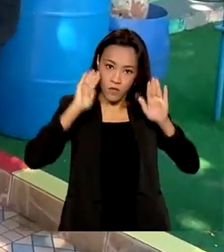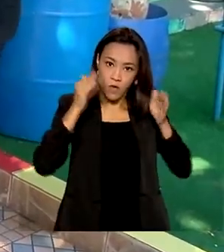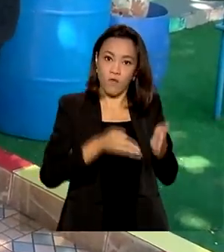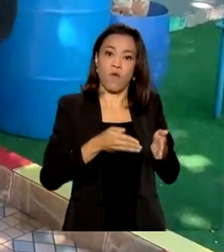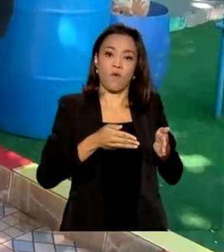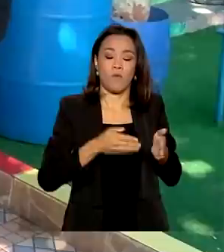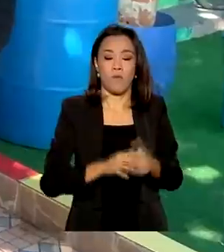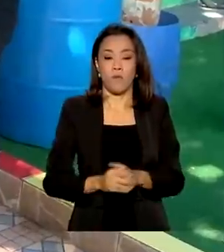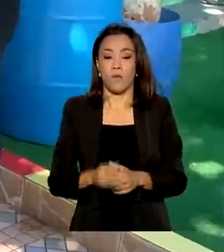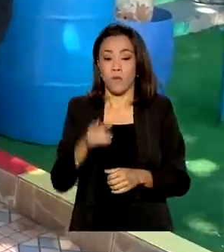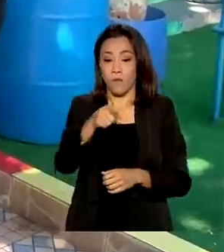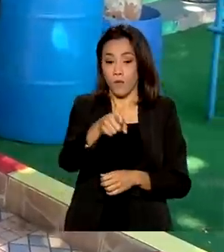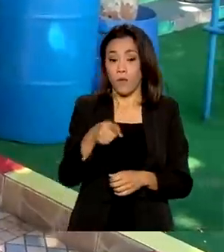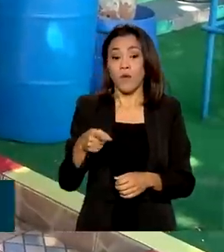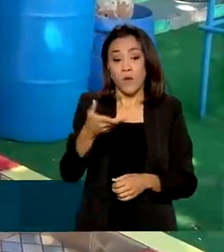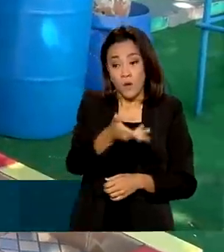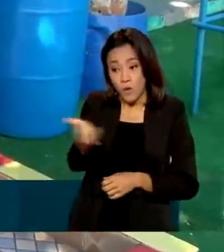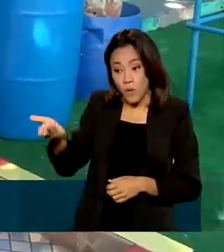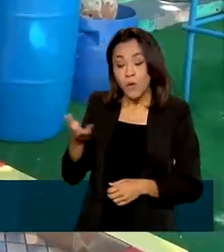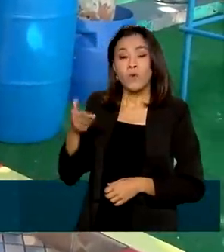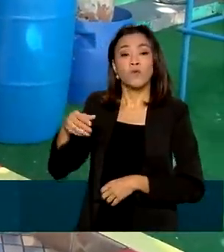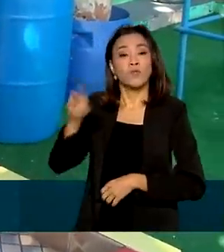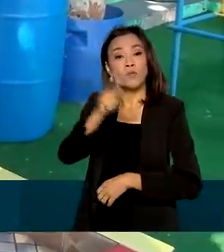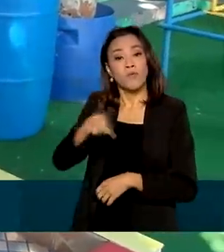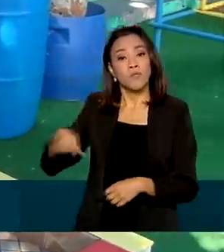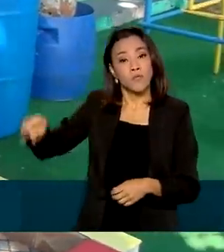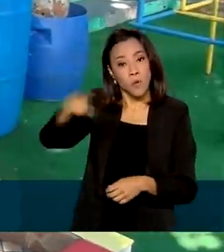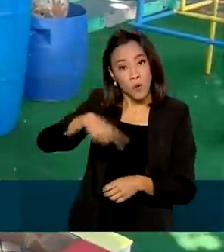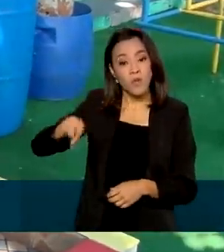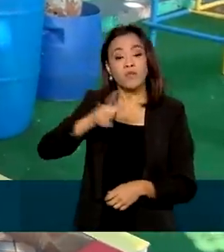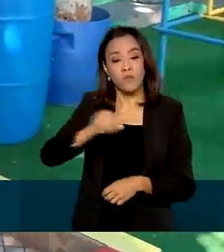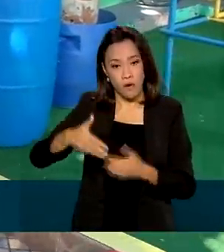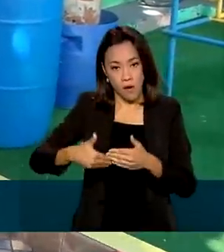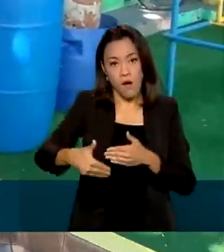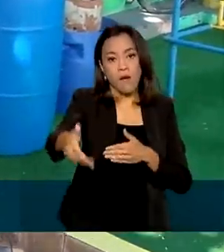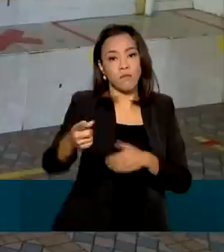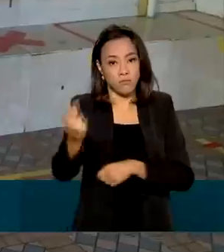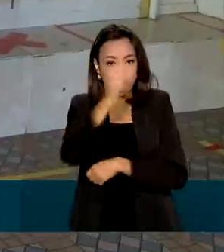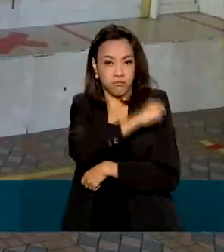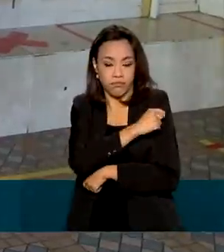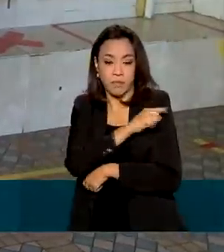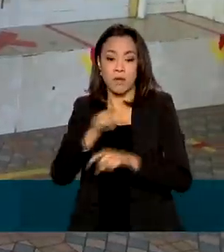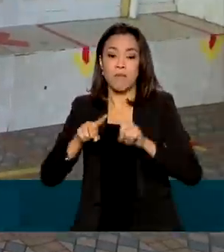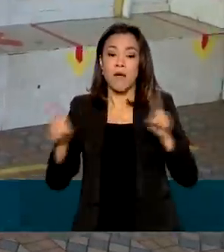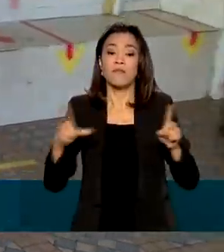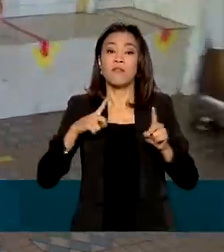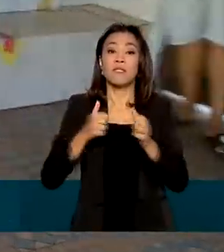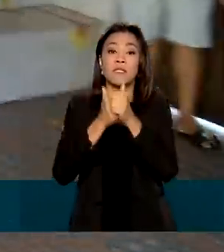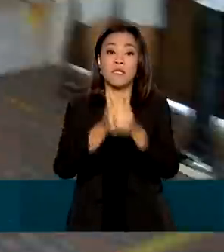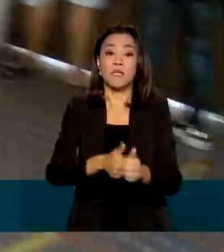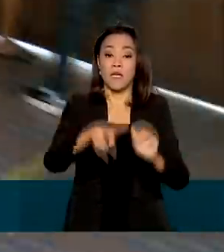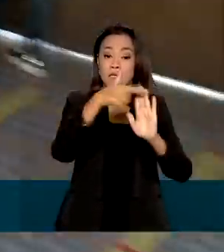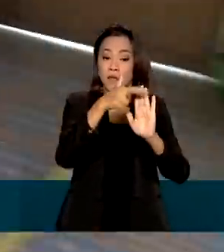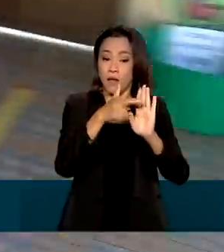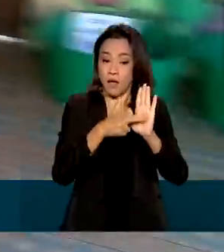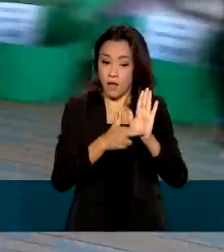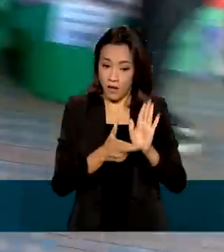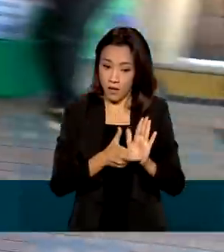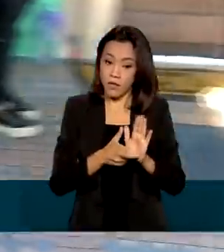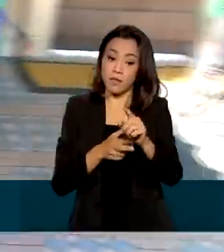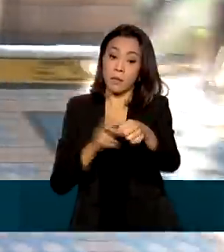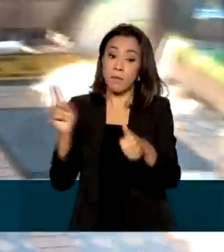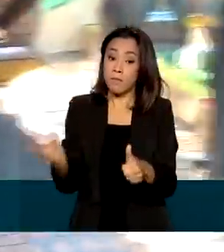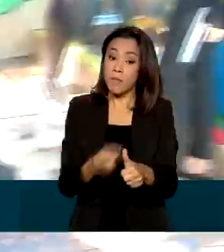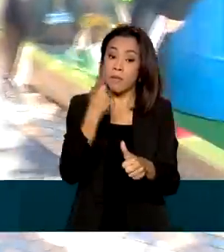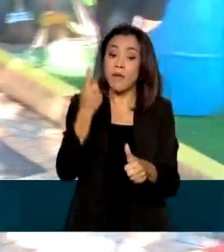Os profissionais de educação serão vacinados seguindo uma ordem pré-estabelecida por categoria, tendo início pelos que